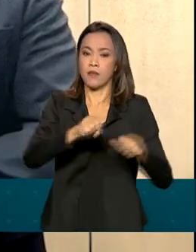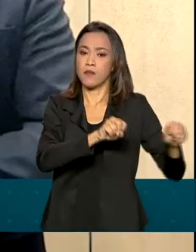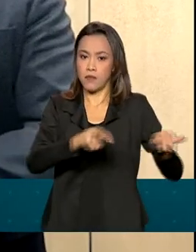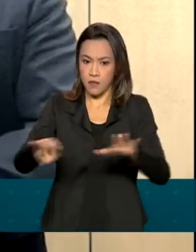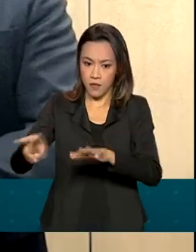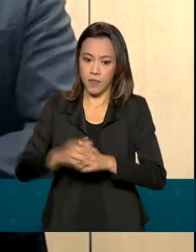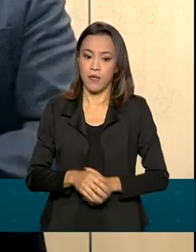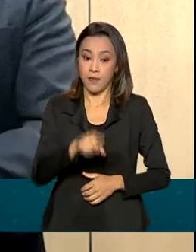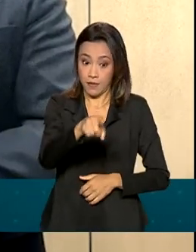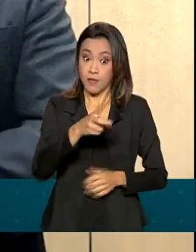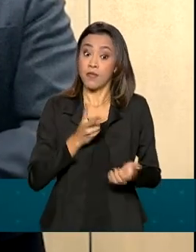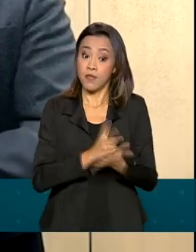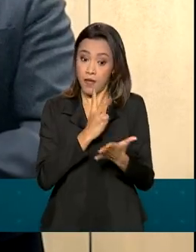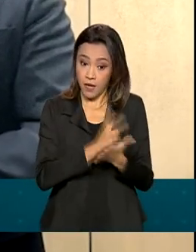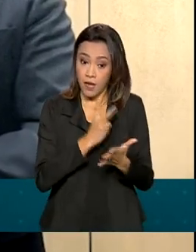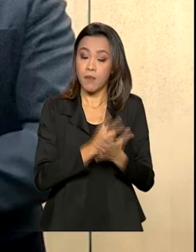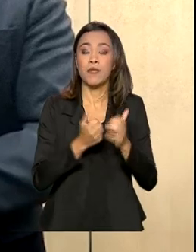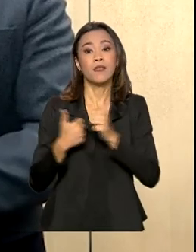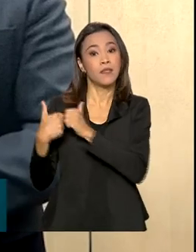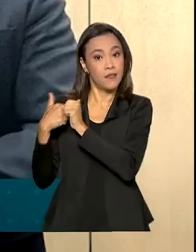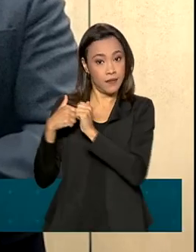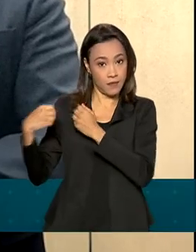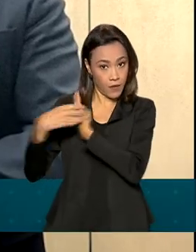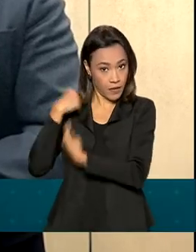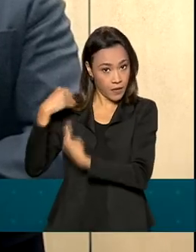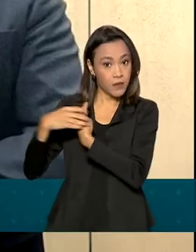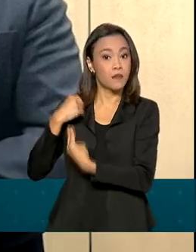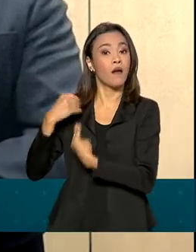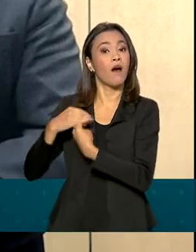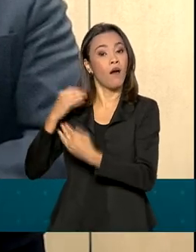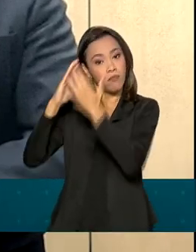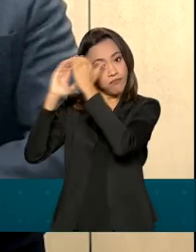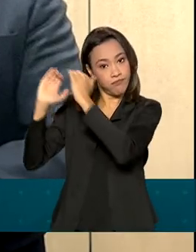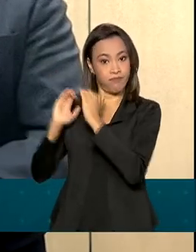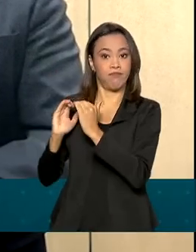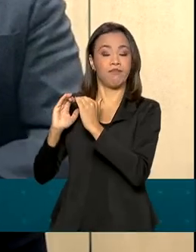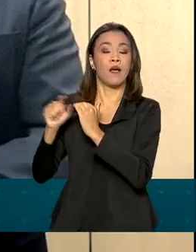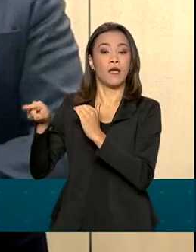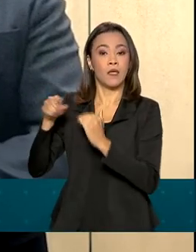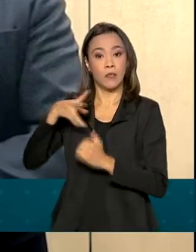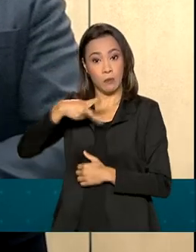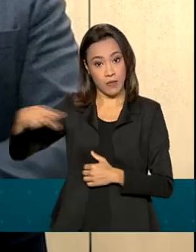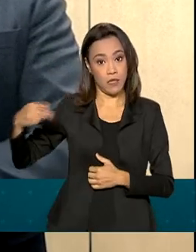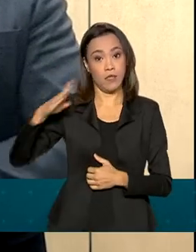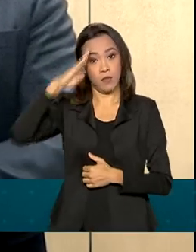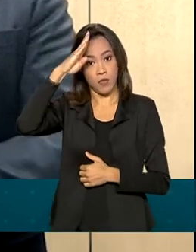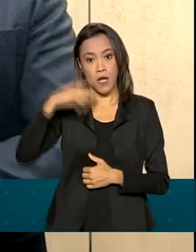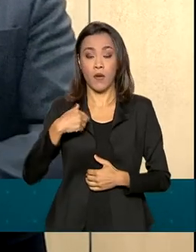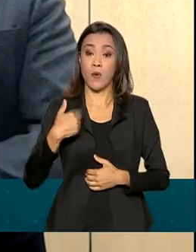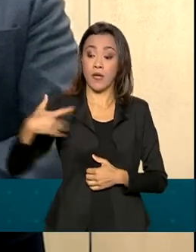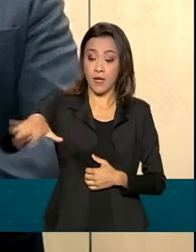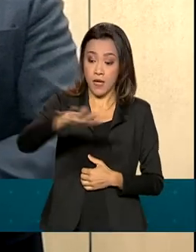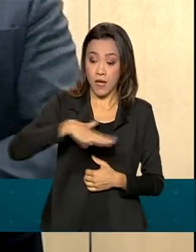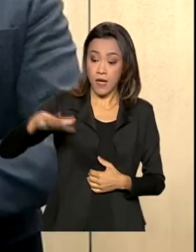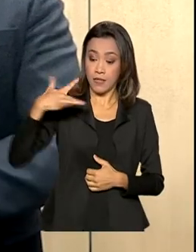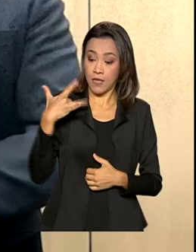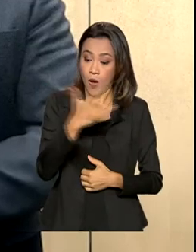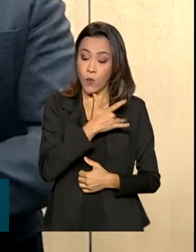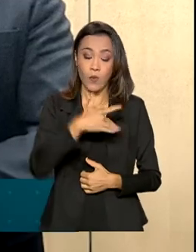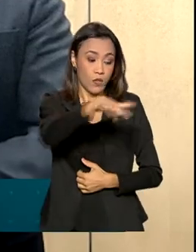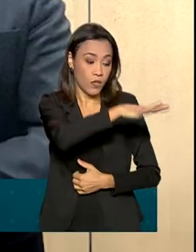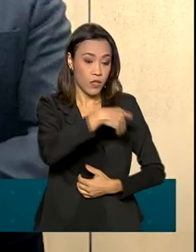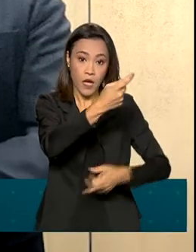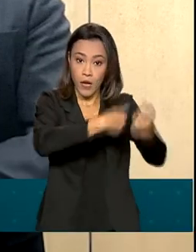Cumprindo a recomendação que recebemos do nosso presidente, o presidente Bolsonaro, que quer conciliar a saúde com a economia. duas